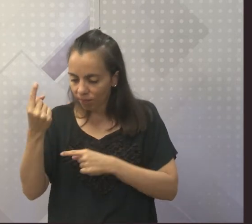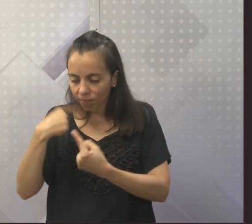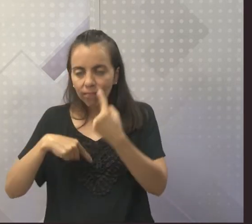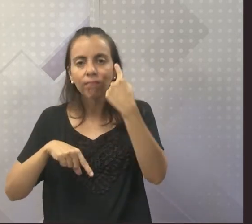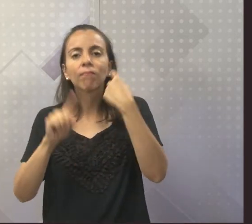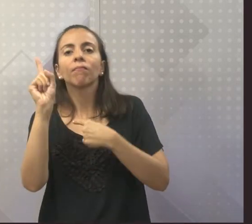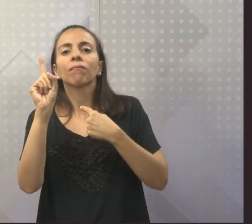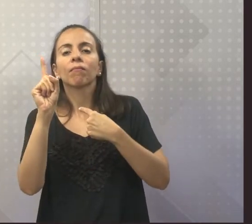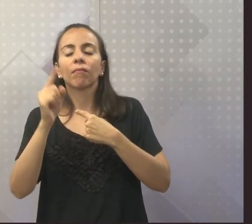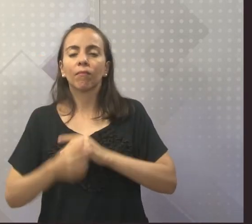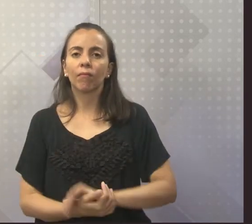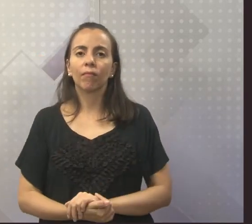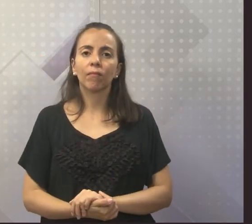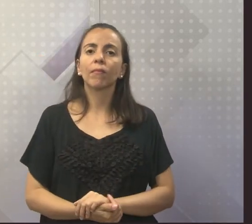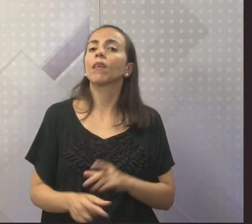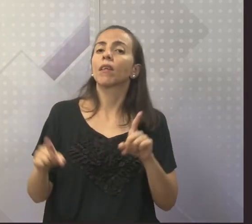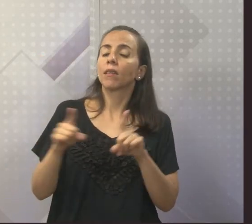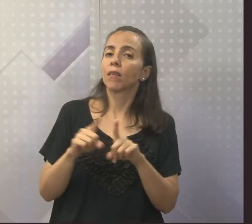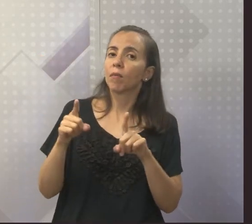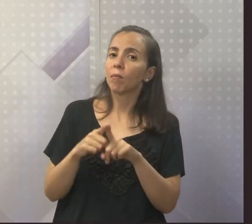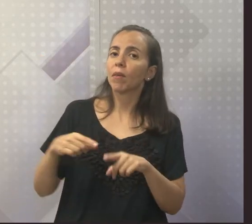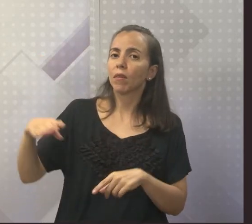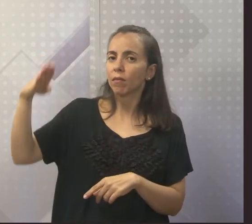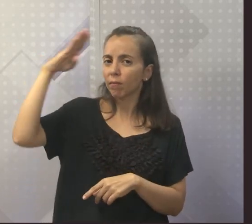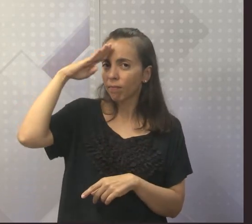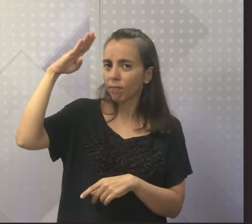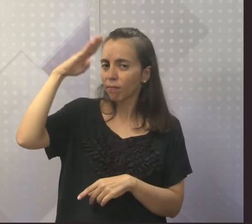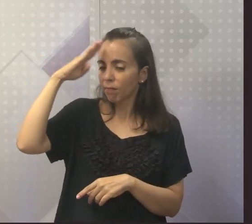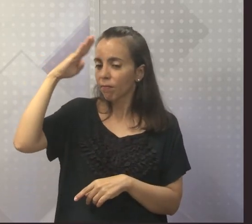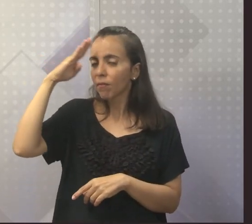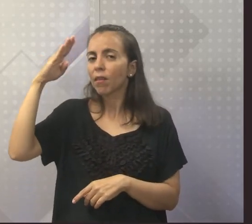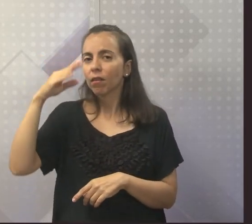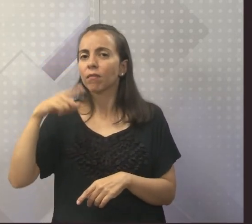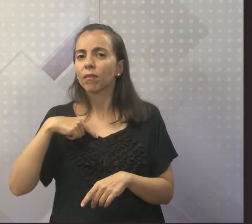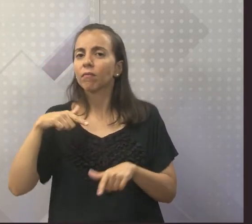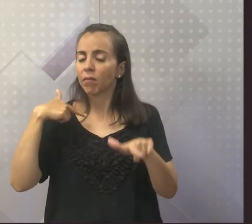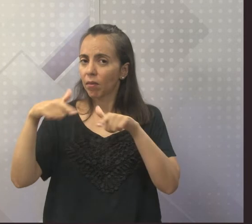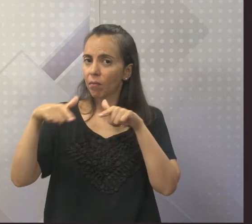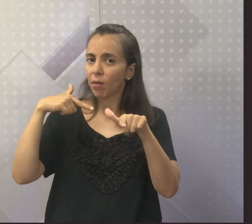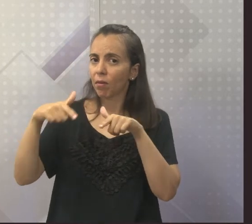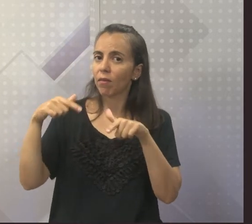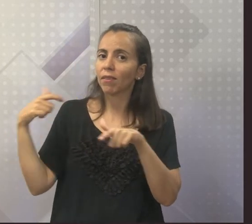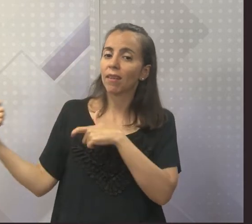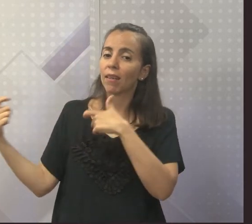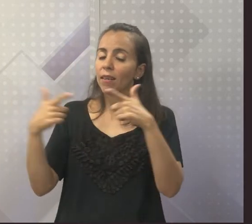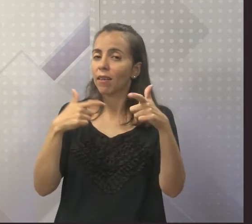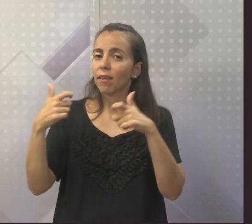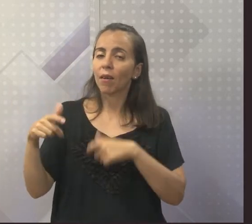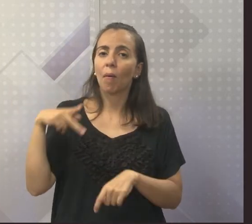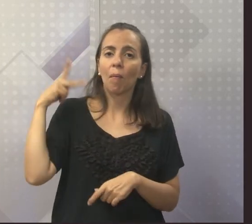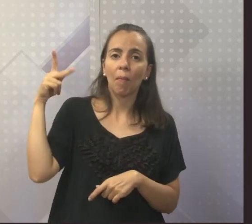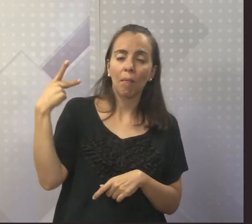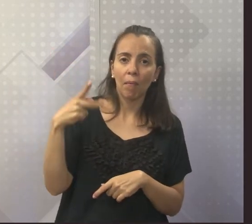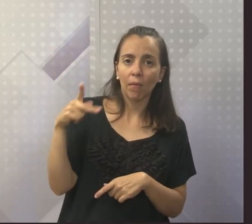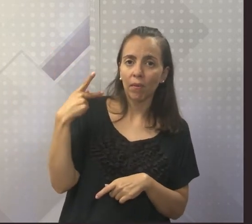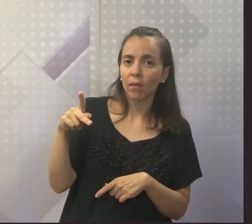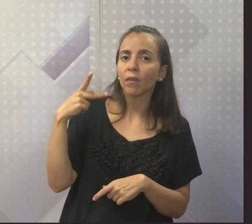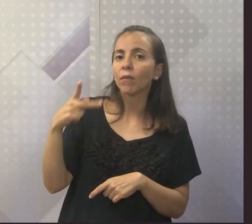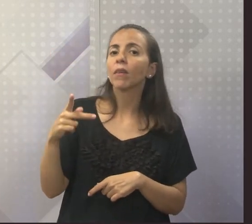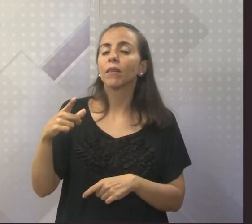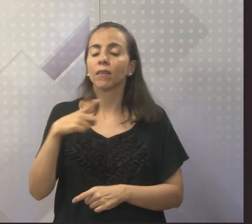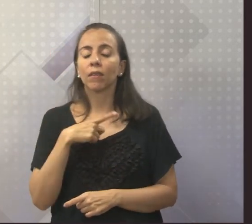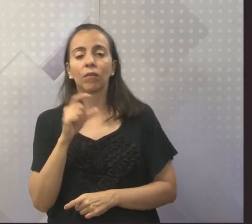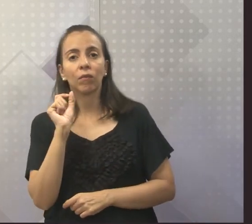Além disso, ele serviu no Exército como engenheiro militar na Guerra do Paraguai, onde ele desenvolveu o